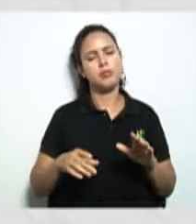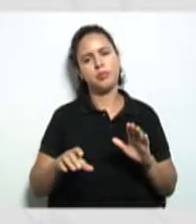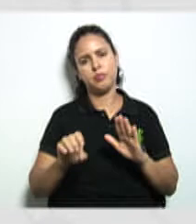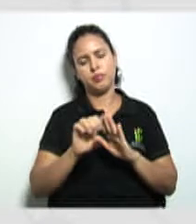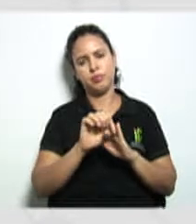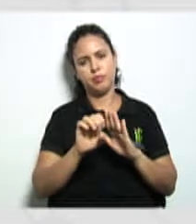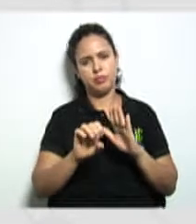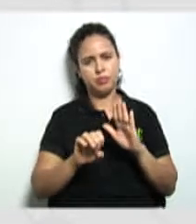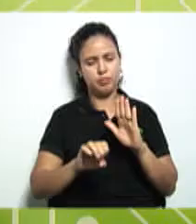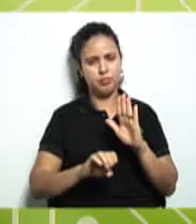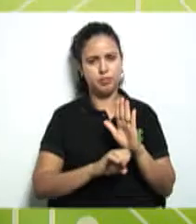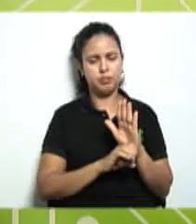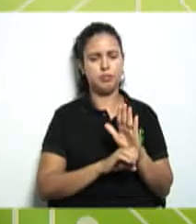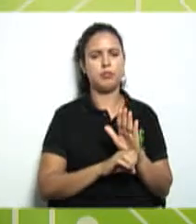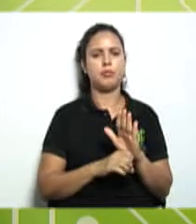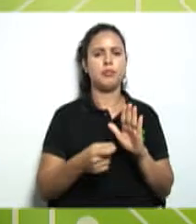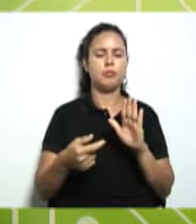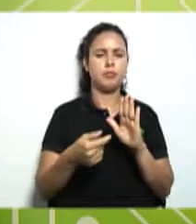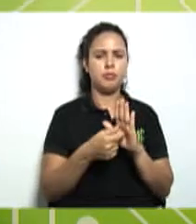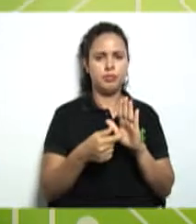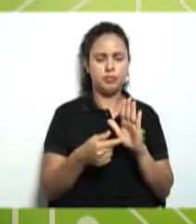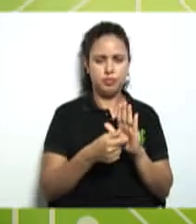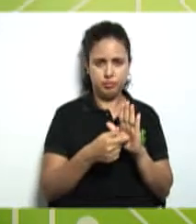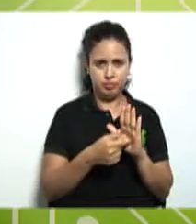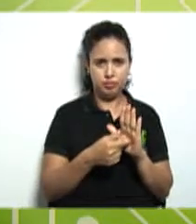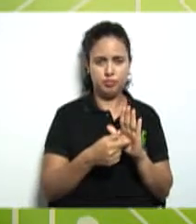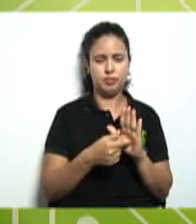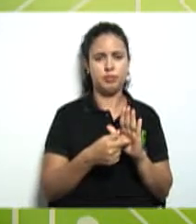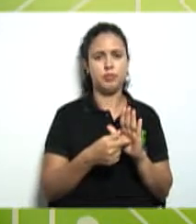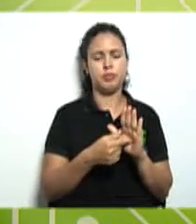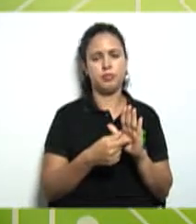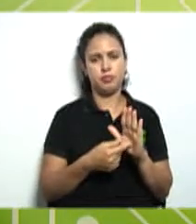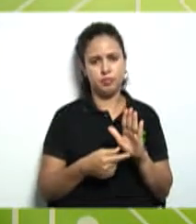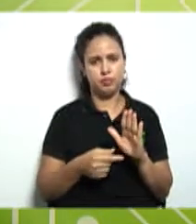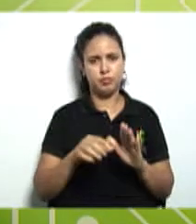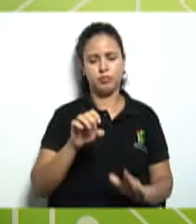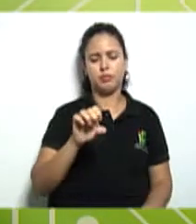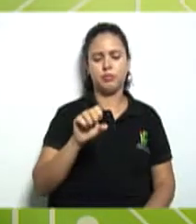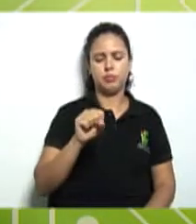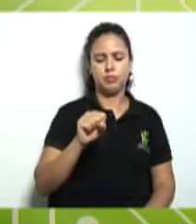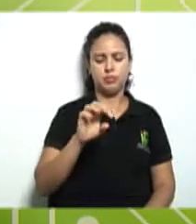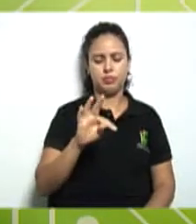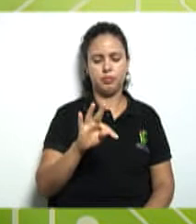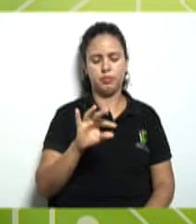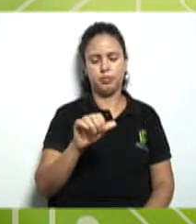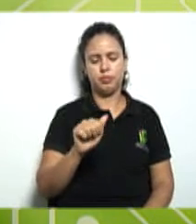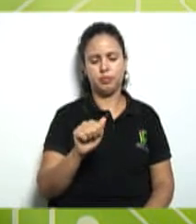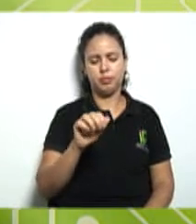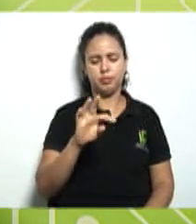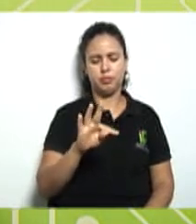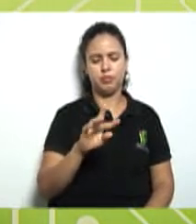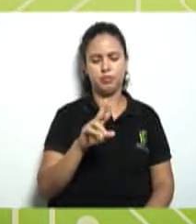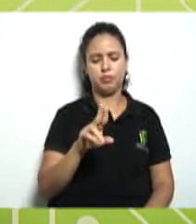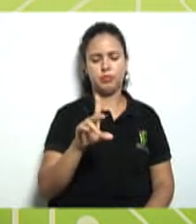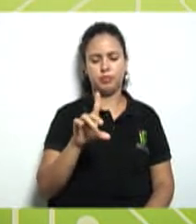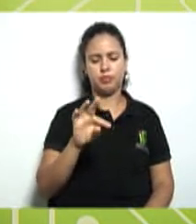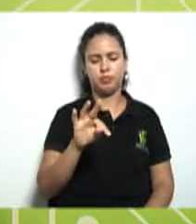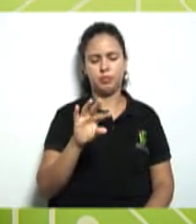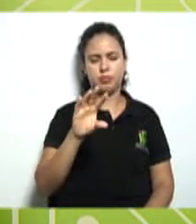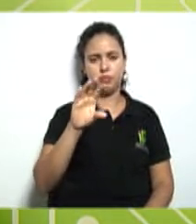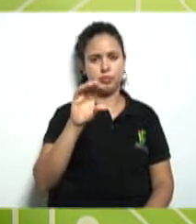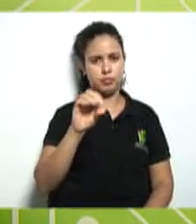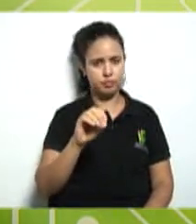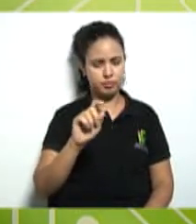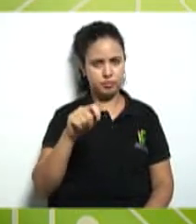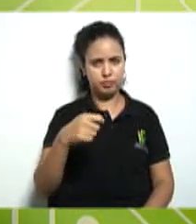obrigatoriamente ele vai estar previsto dentro do estatuto tudo como a